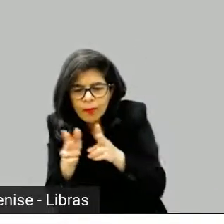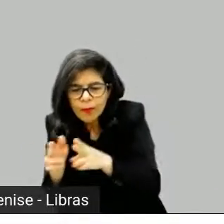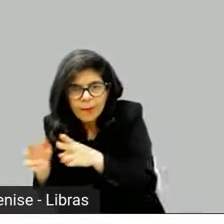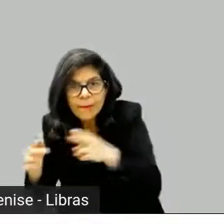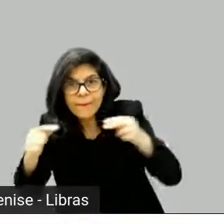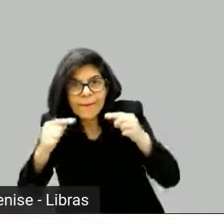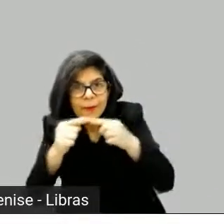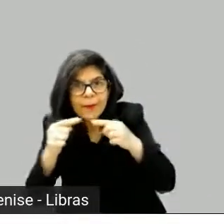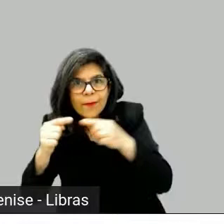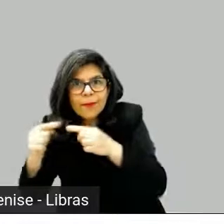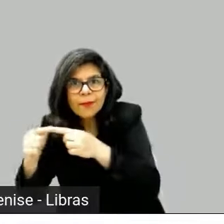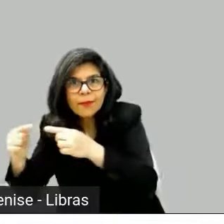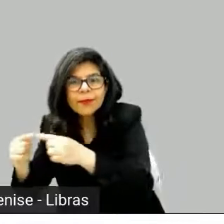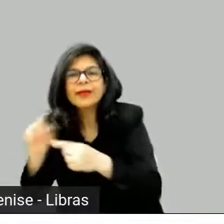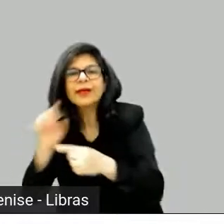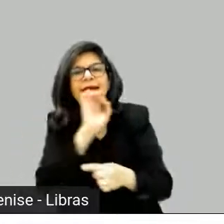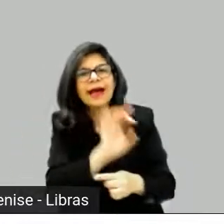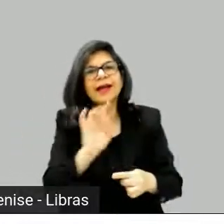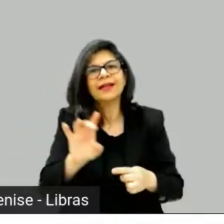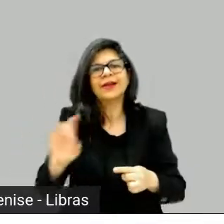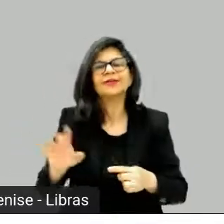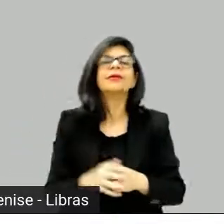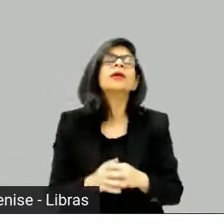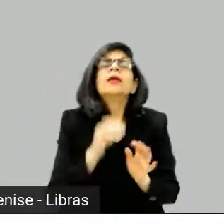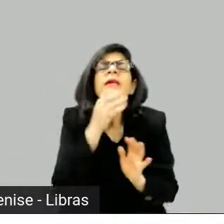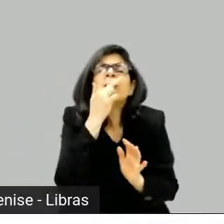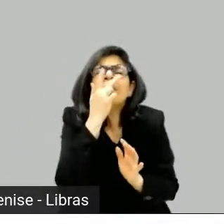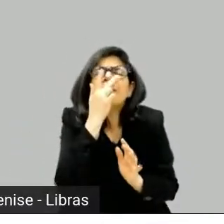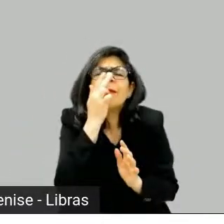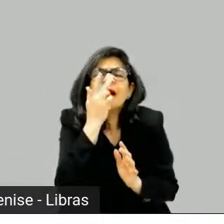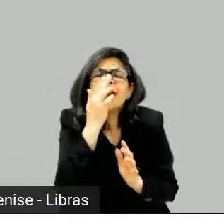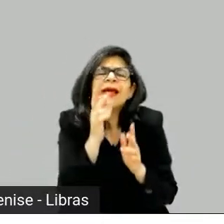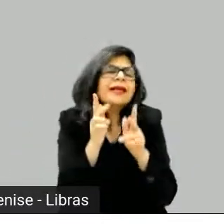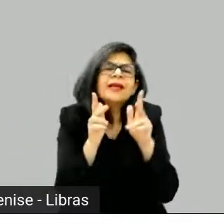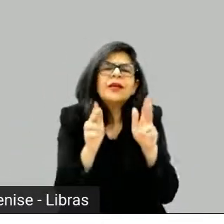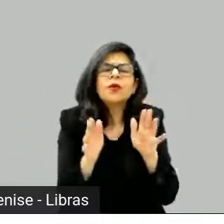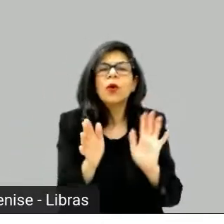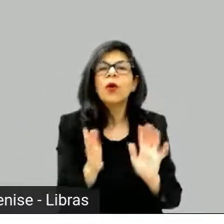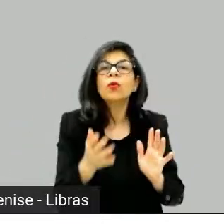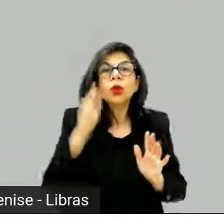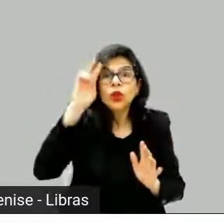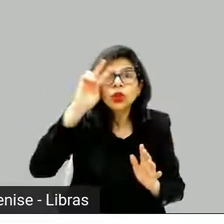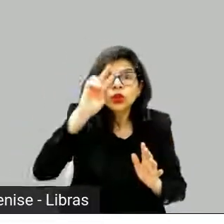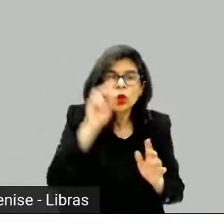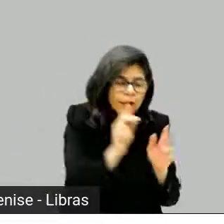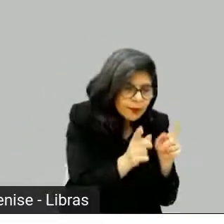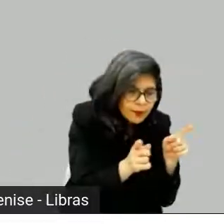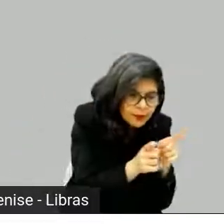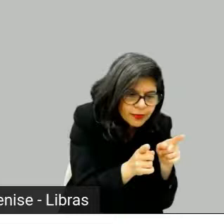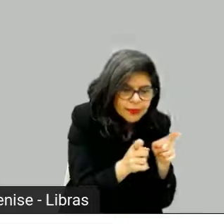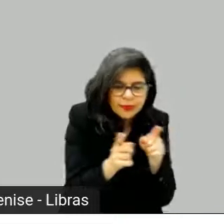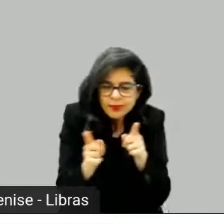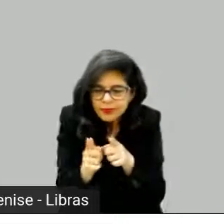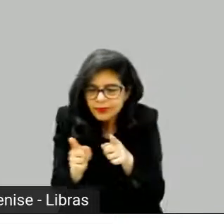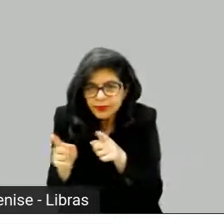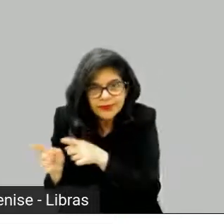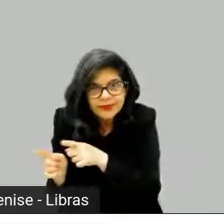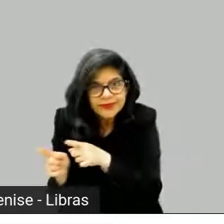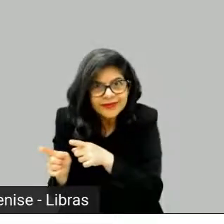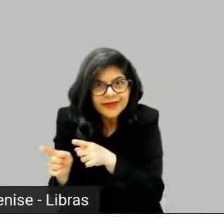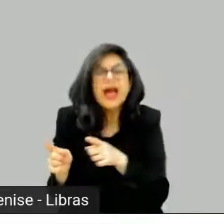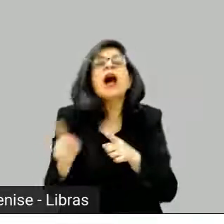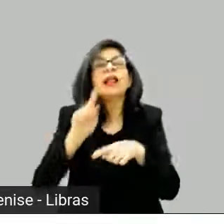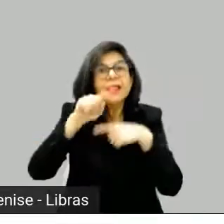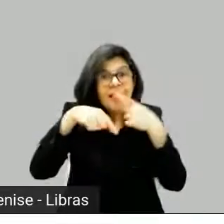que compõem esse todo. Então, Jonathan, você não conhece, aí, acho que é interessante